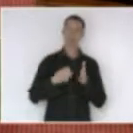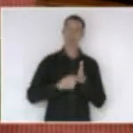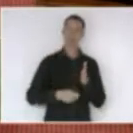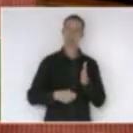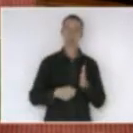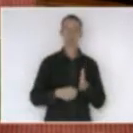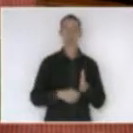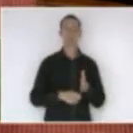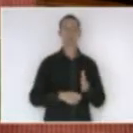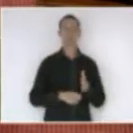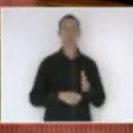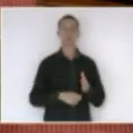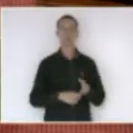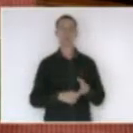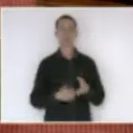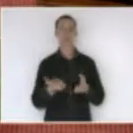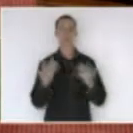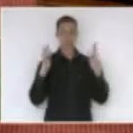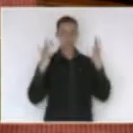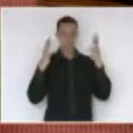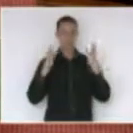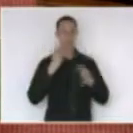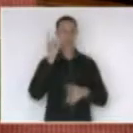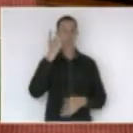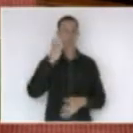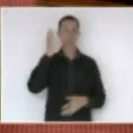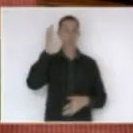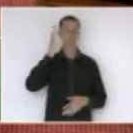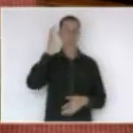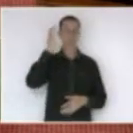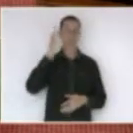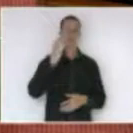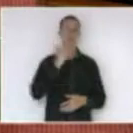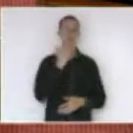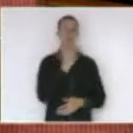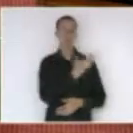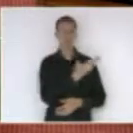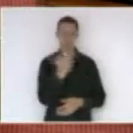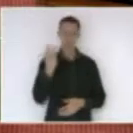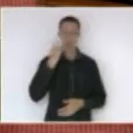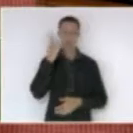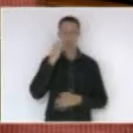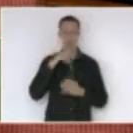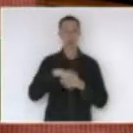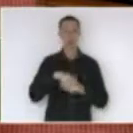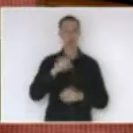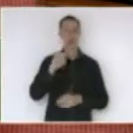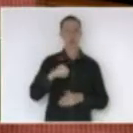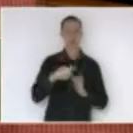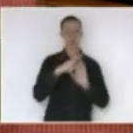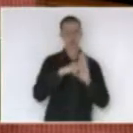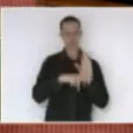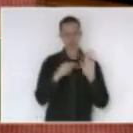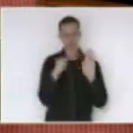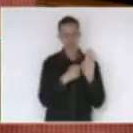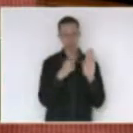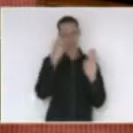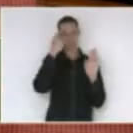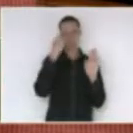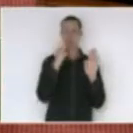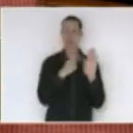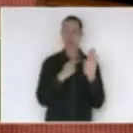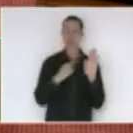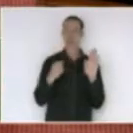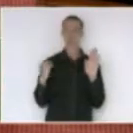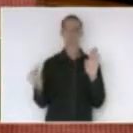demandas. Então, quero parabenizar a deputada Ana Paula e pedir aos deputados para que votem favorável a esse projeto, que eu entendo que ele realmente